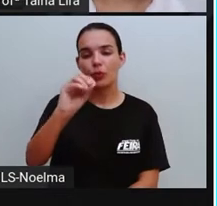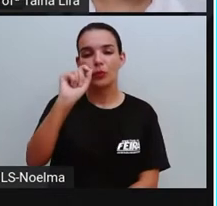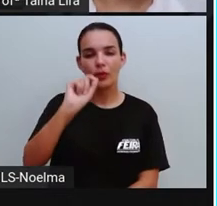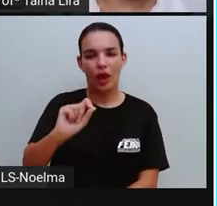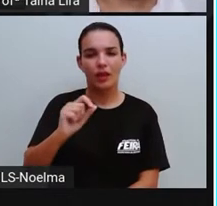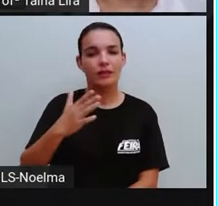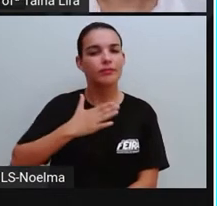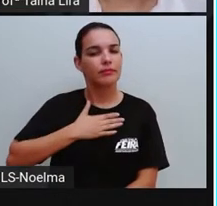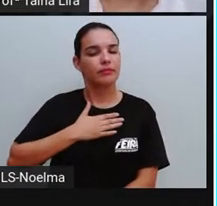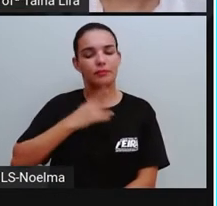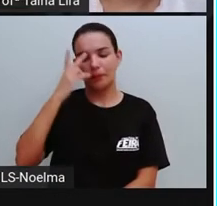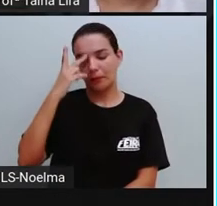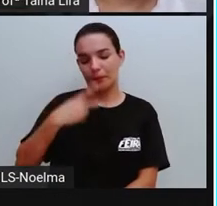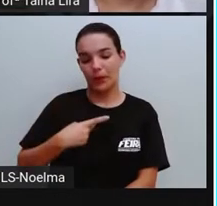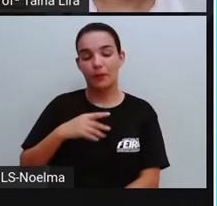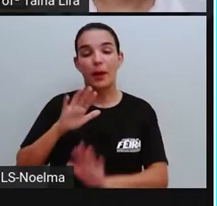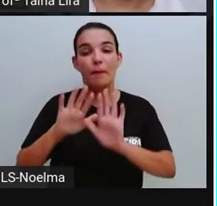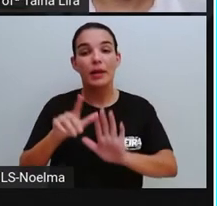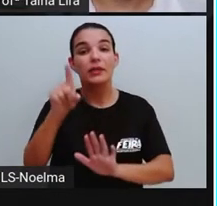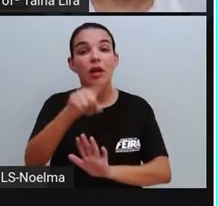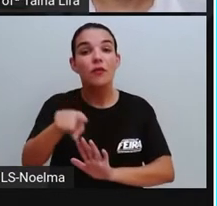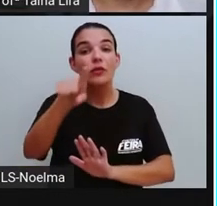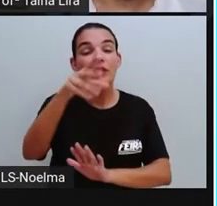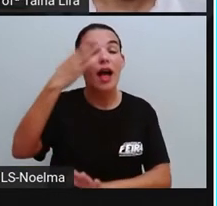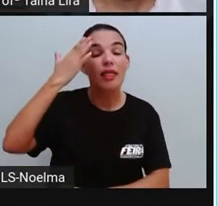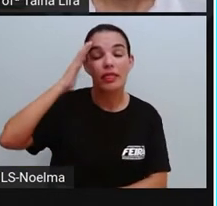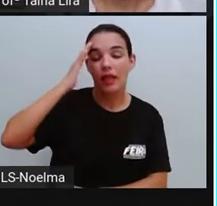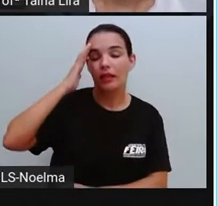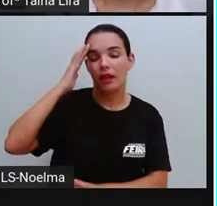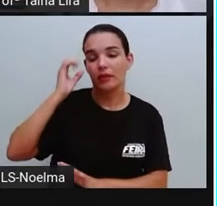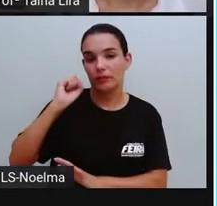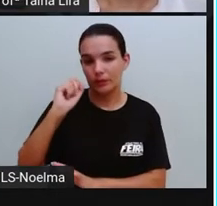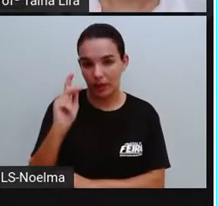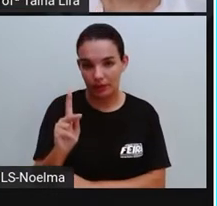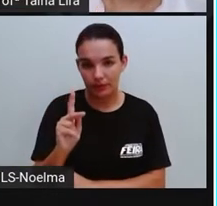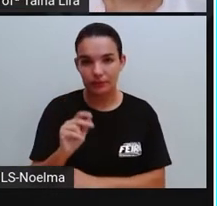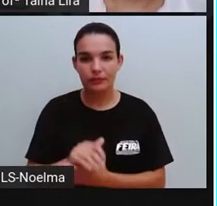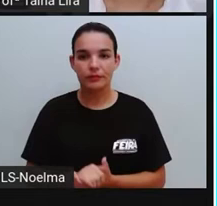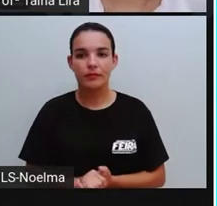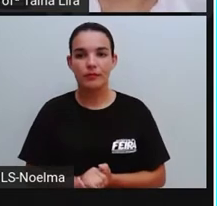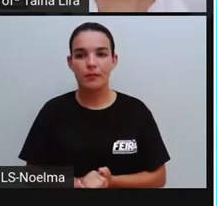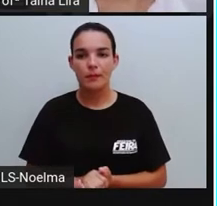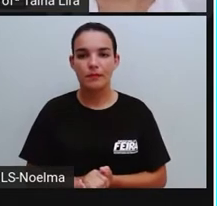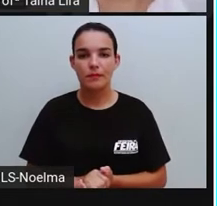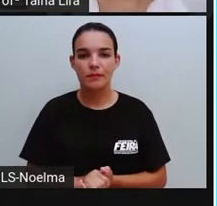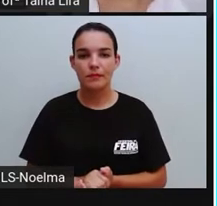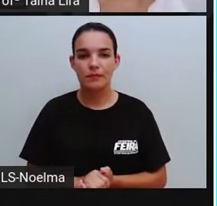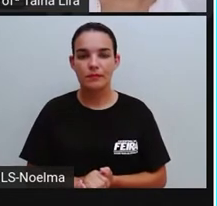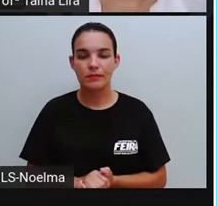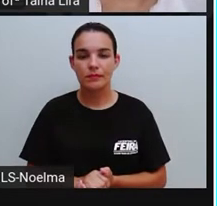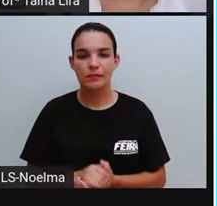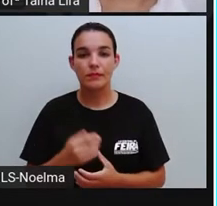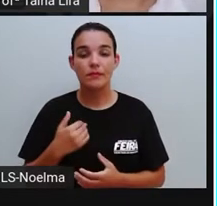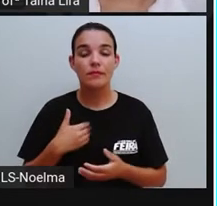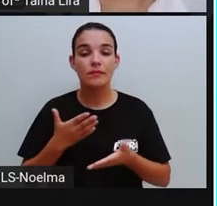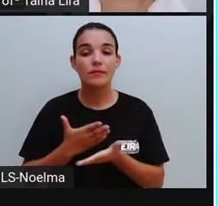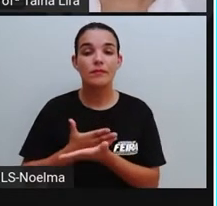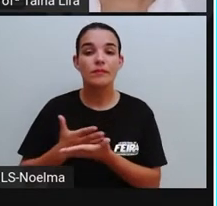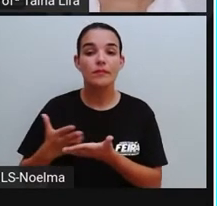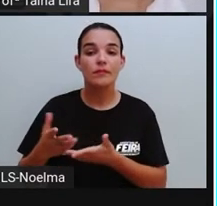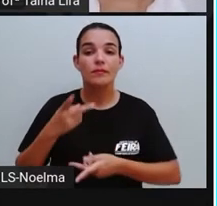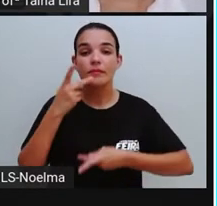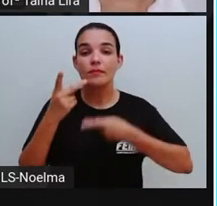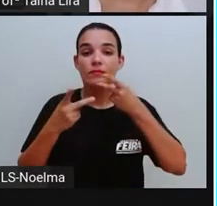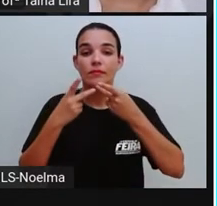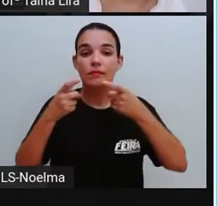dizendo que é minha. Mas só para vocês entenderem aqui, tá? Então, olha lá. Eu já comecei falando onde